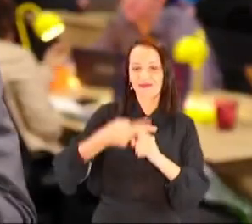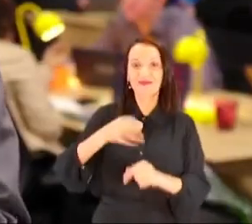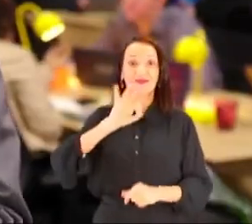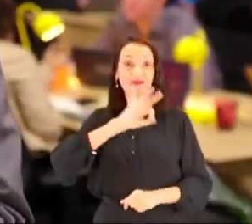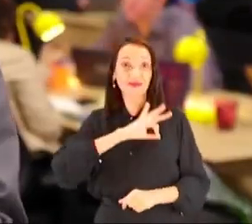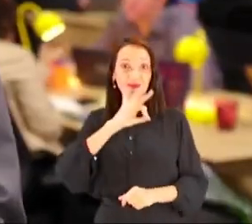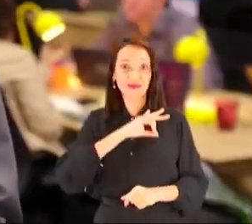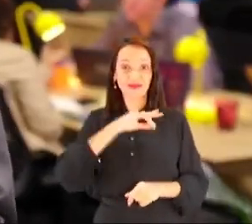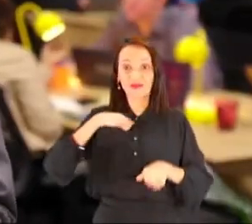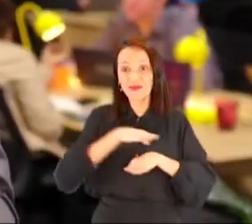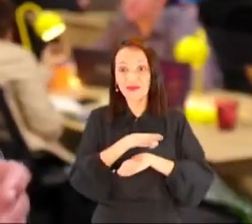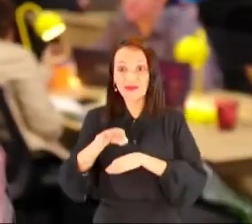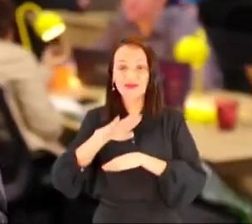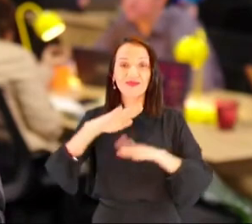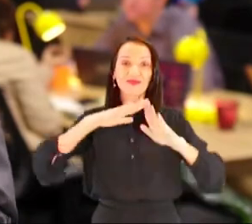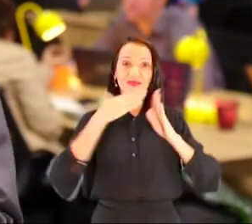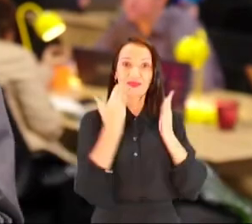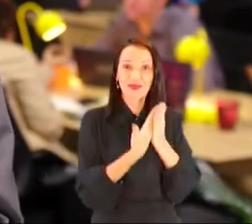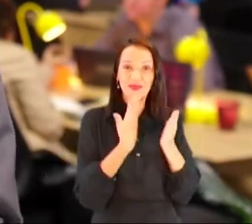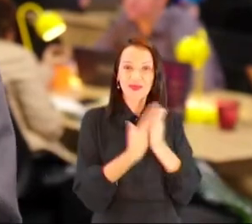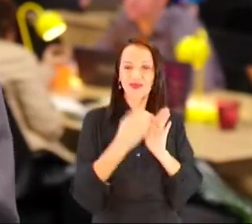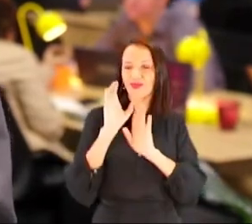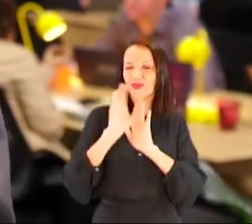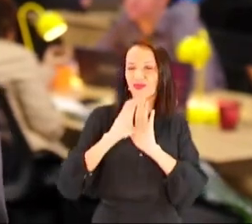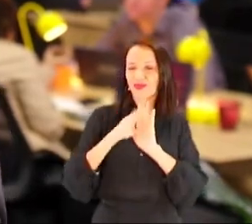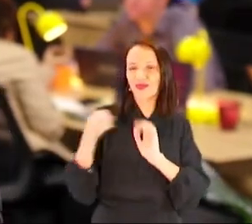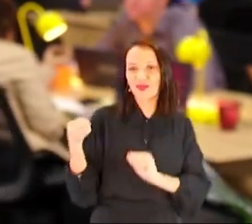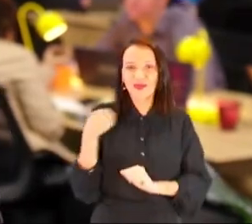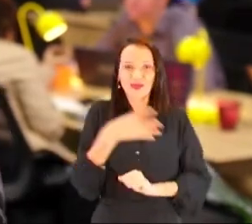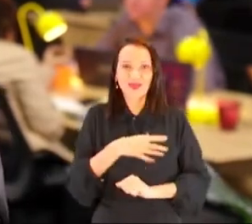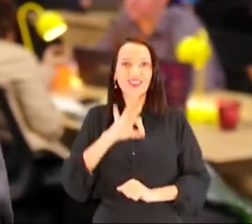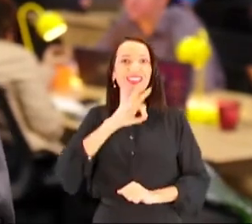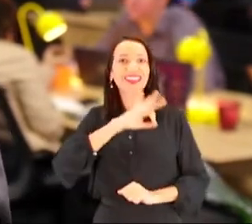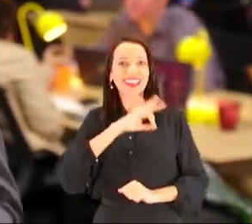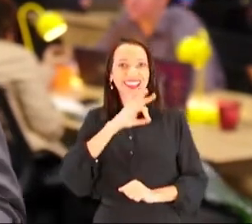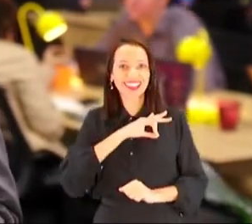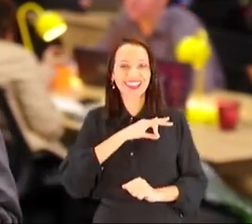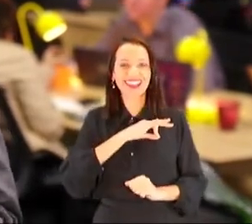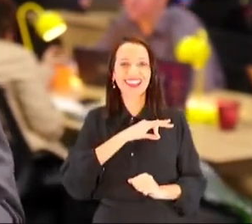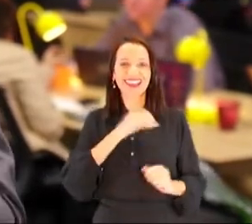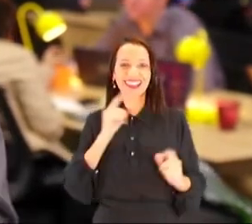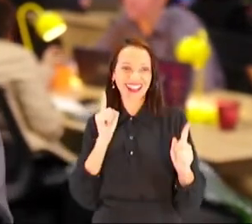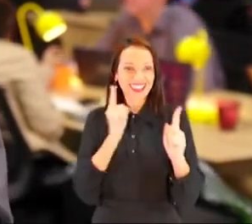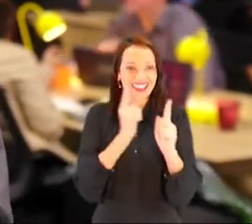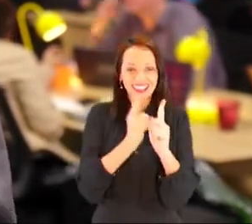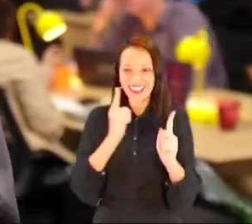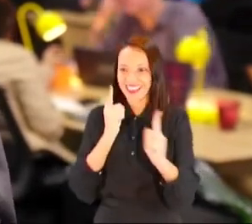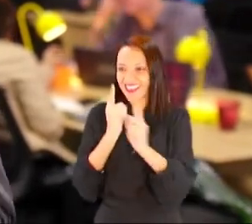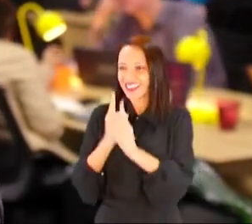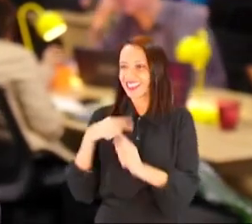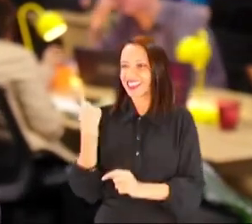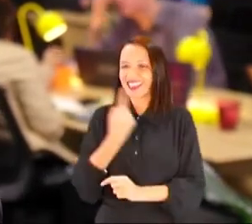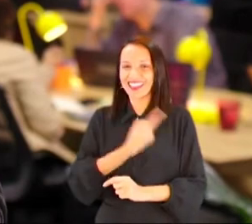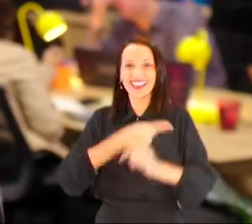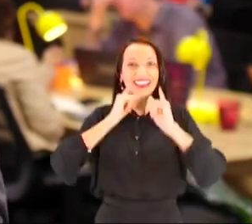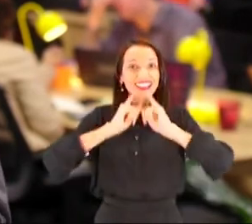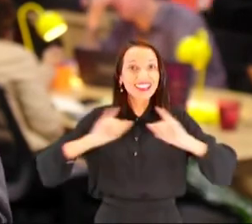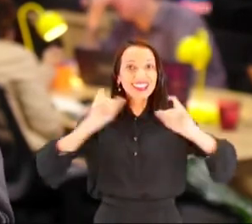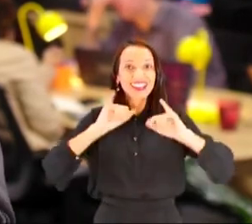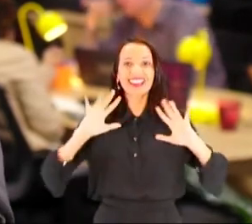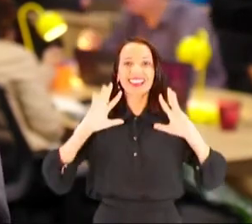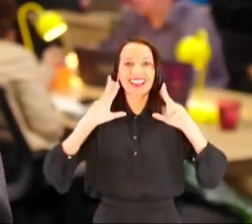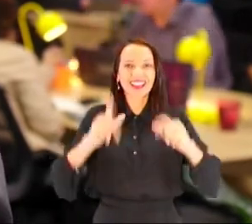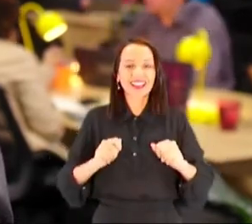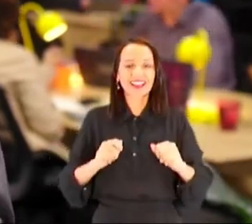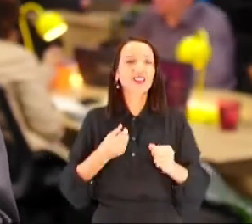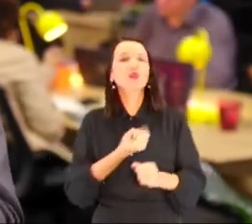nosso plano de segurança, com o dobro de guardas municipais, rondas escolares e um conceito inovador de policiamento de